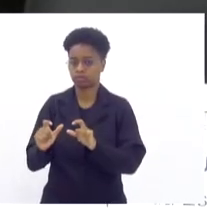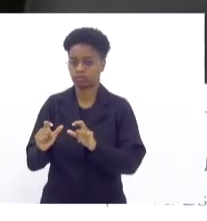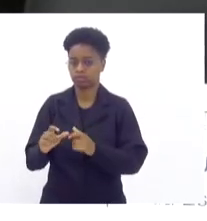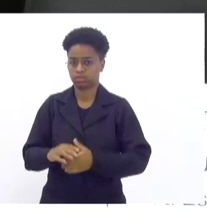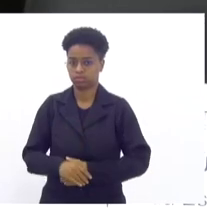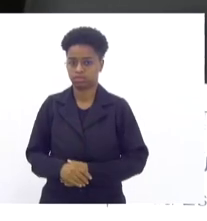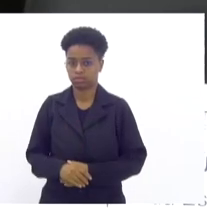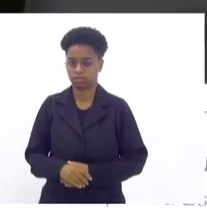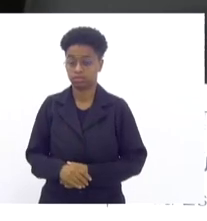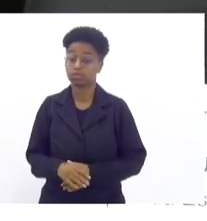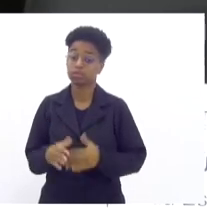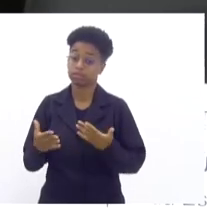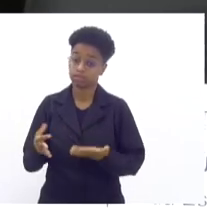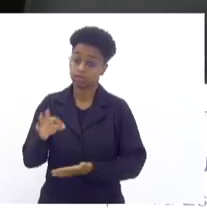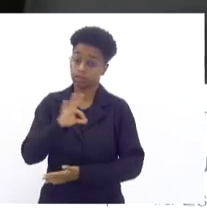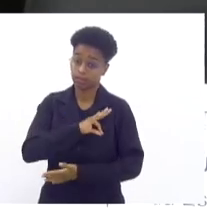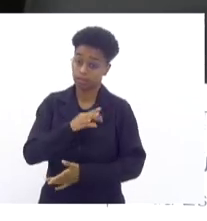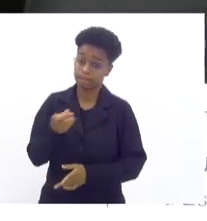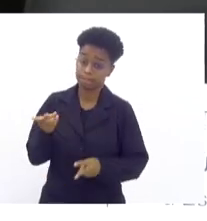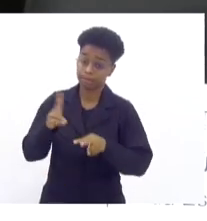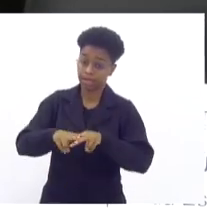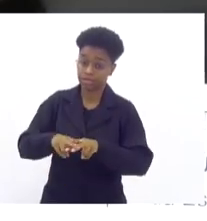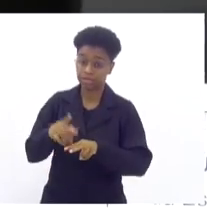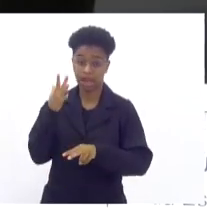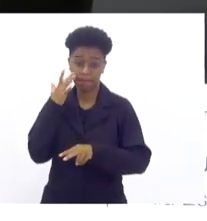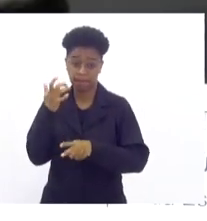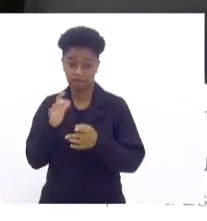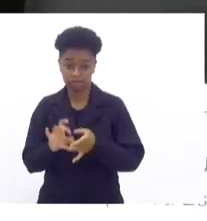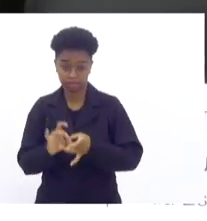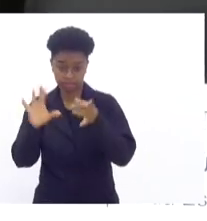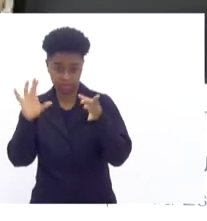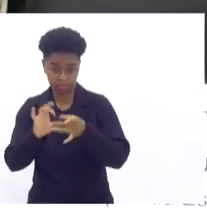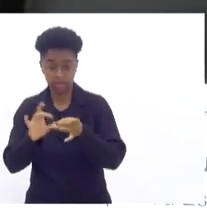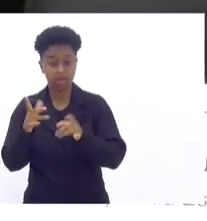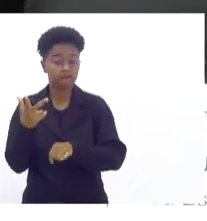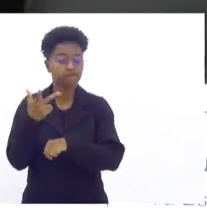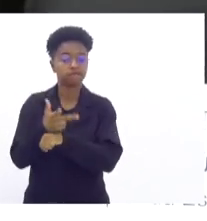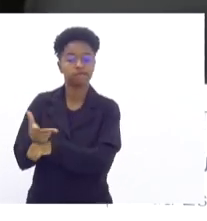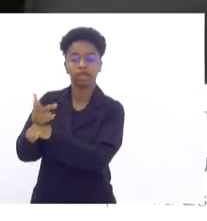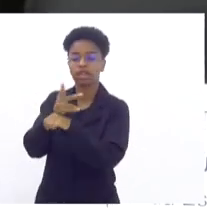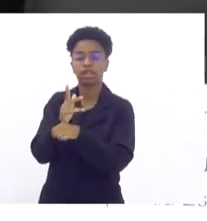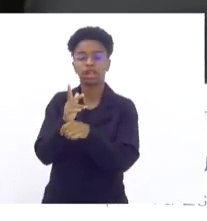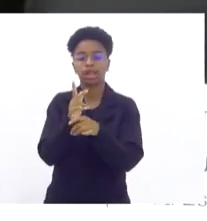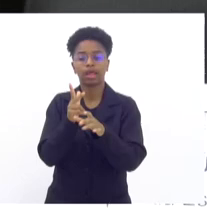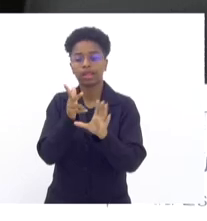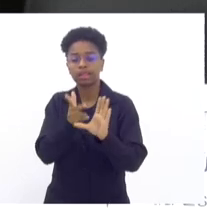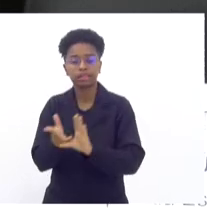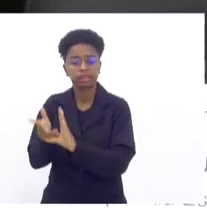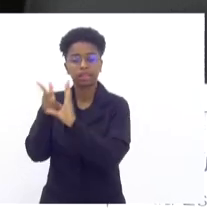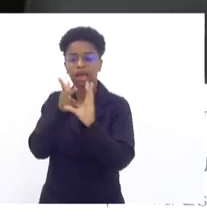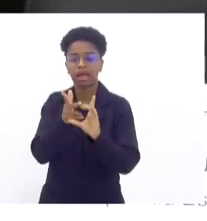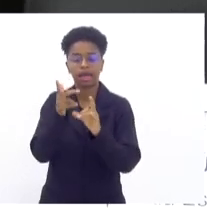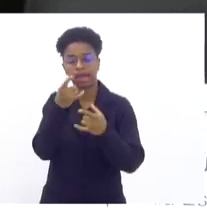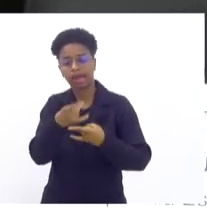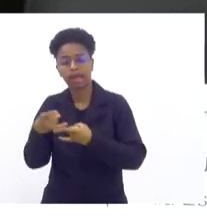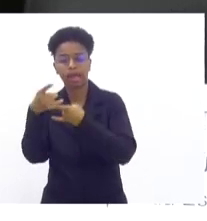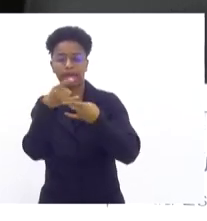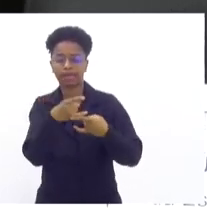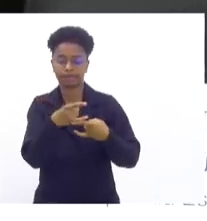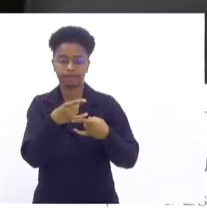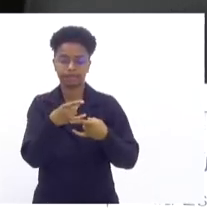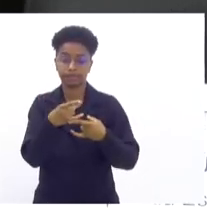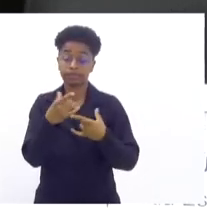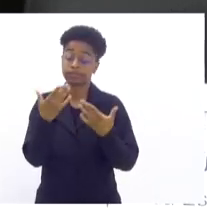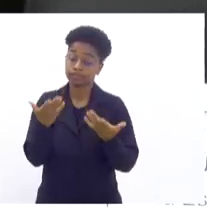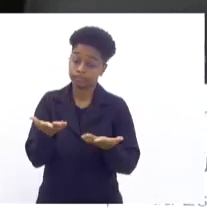Hoje a polícia prende o criminoso, amanhã ele está solto ainda fazendo vídeo, fazendo live, assaltando, fazendo live ao vivo. E